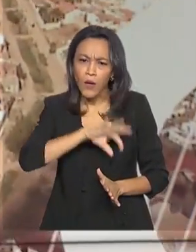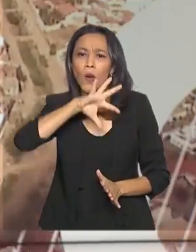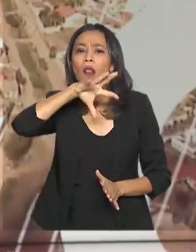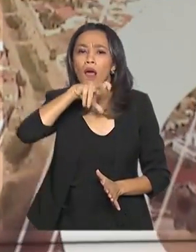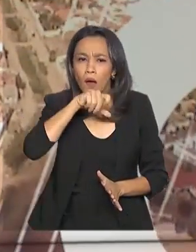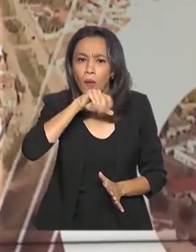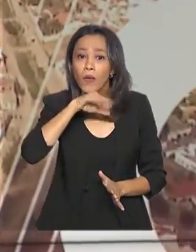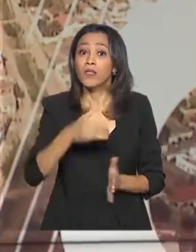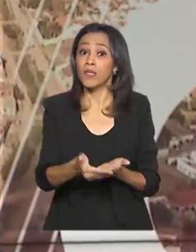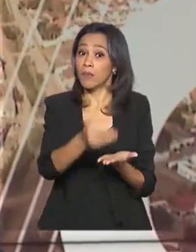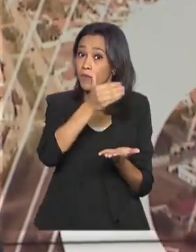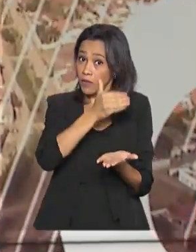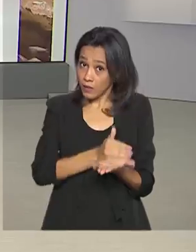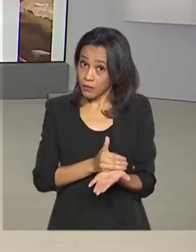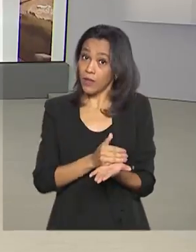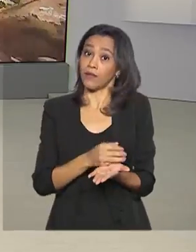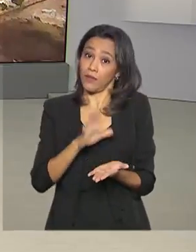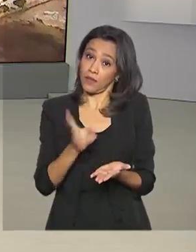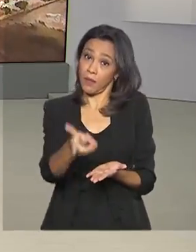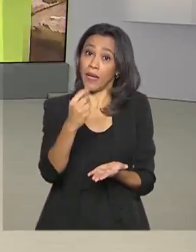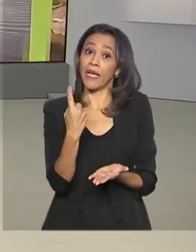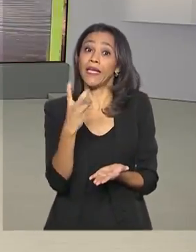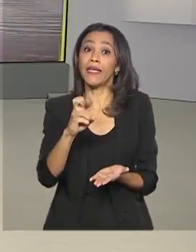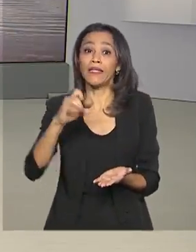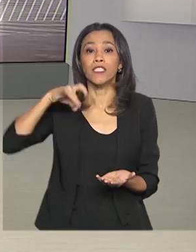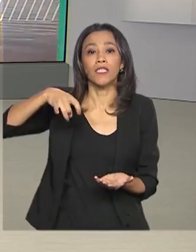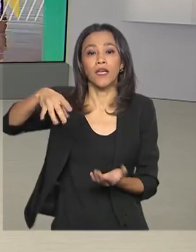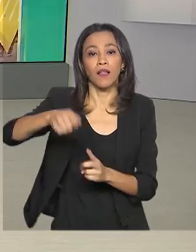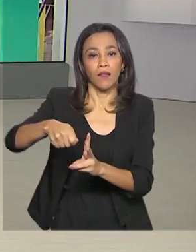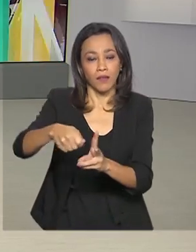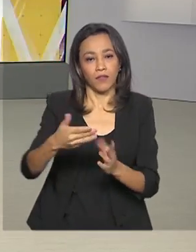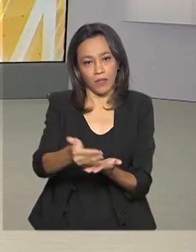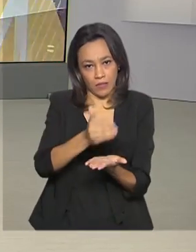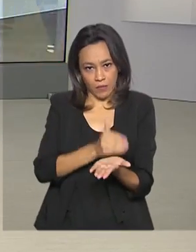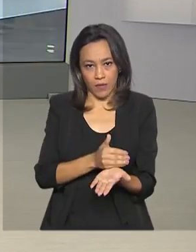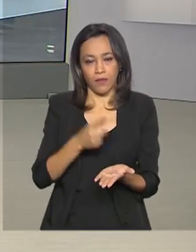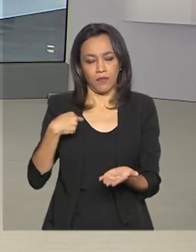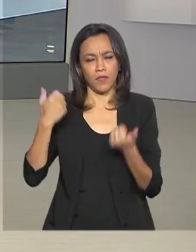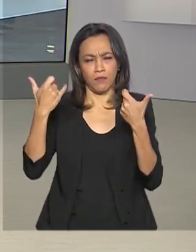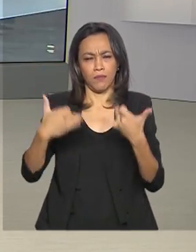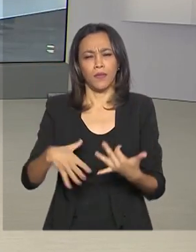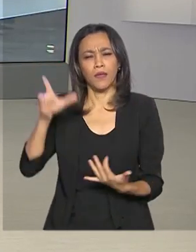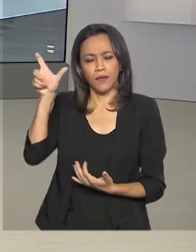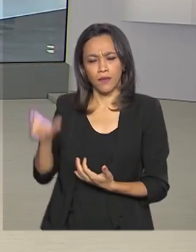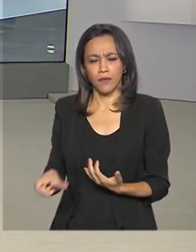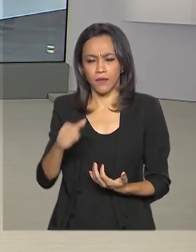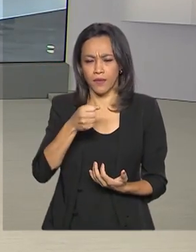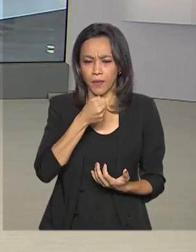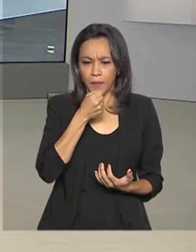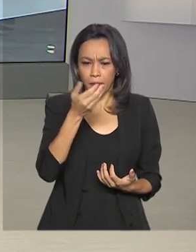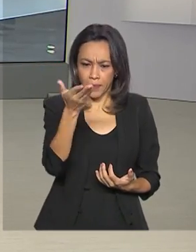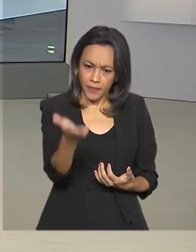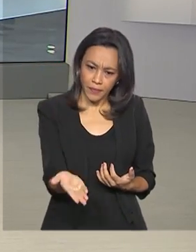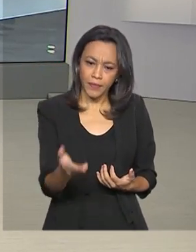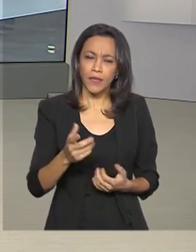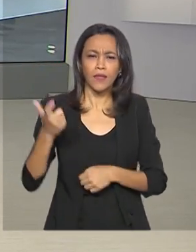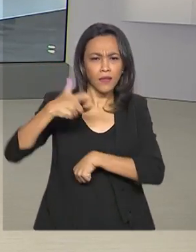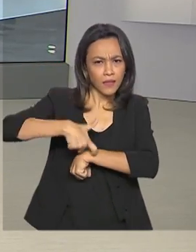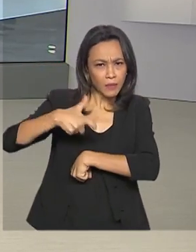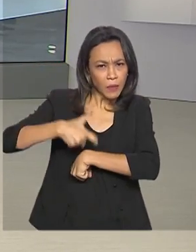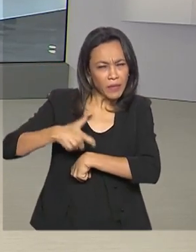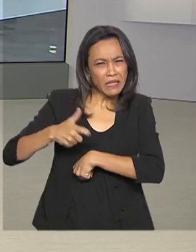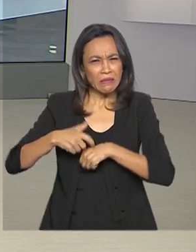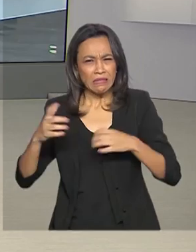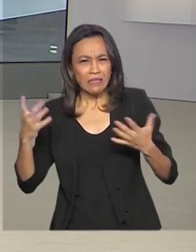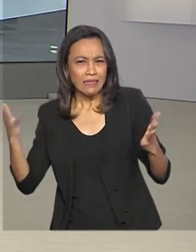cada mês, foi antecipado. Quem traz as informações ao vivo para a gente é a repórter Luciana Colares de Holanda. Luciana, nesse momento de